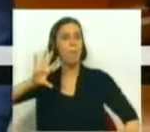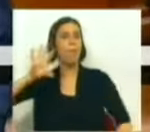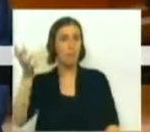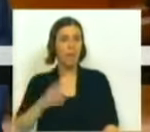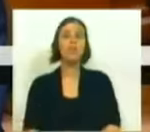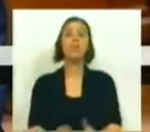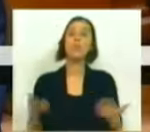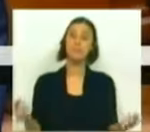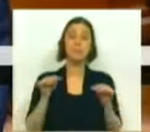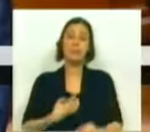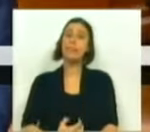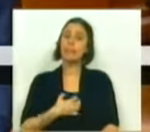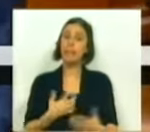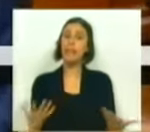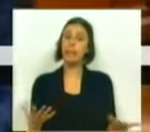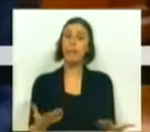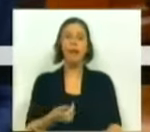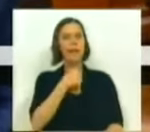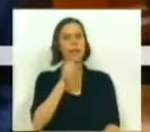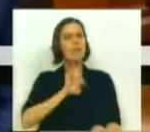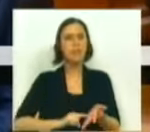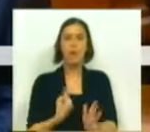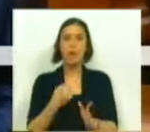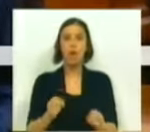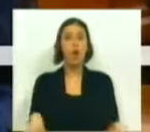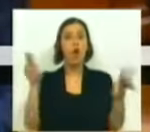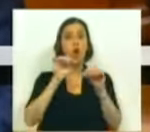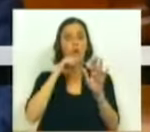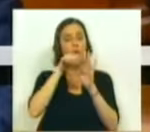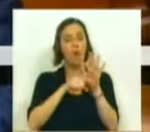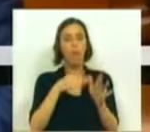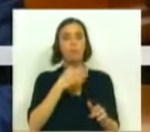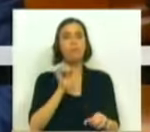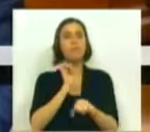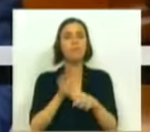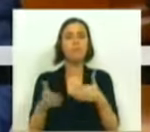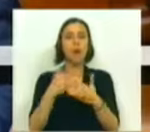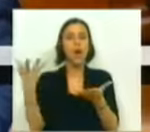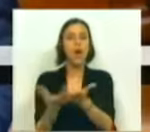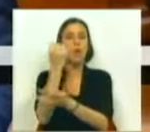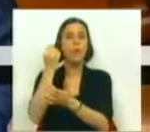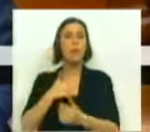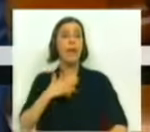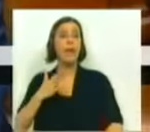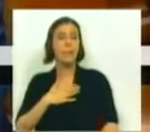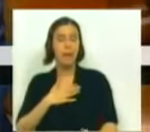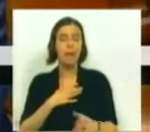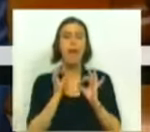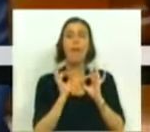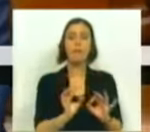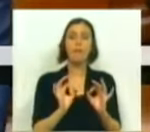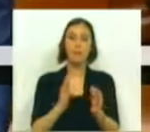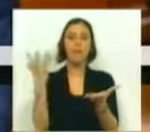país. Neste sentido, será determinante o efeito do novo Código de Insolvência e da Recuperação das Empresas, que